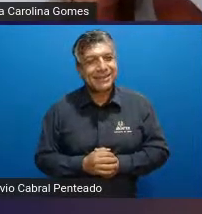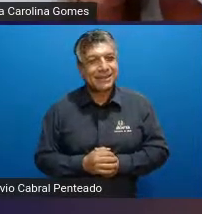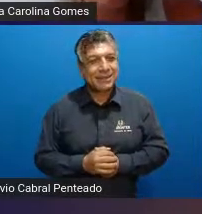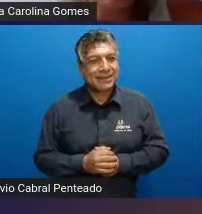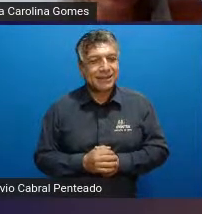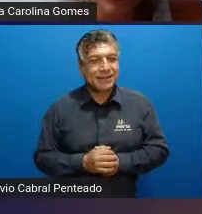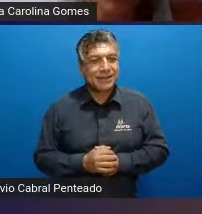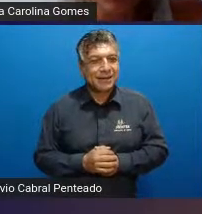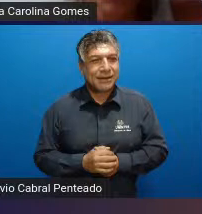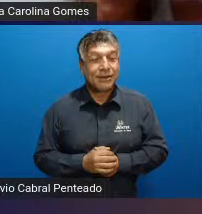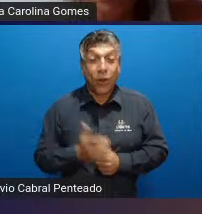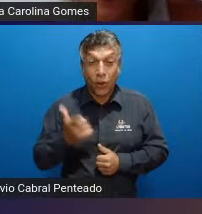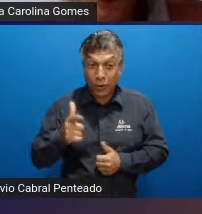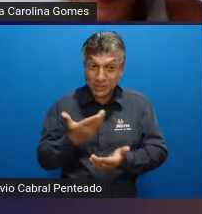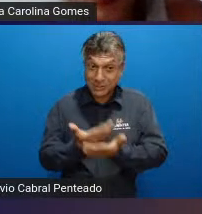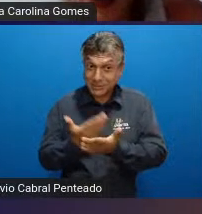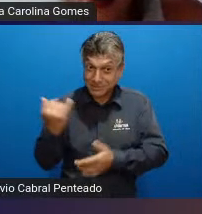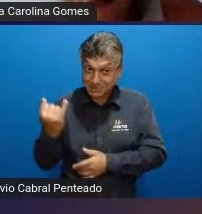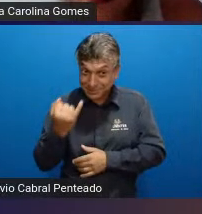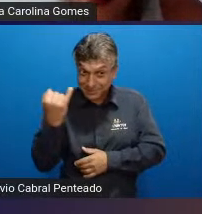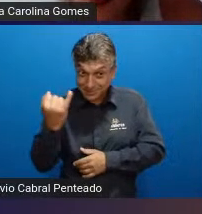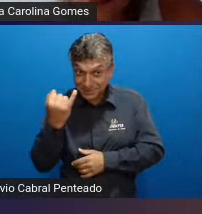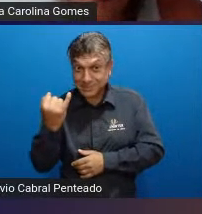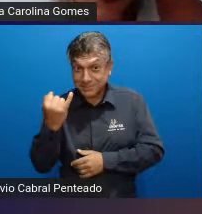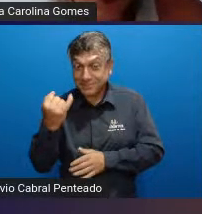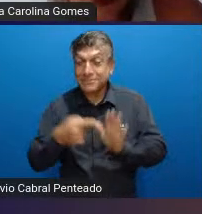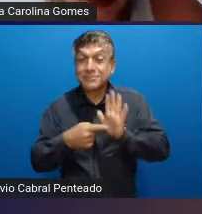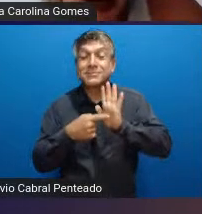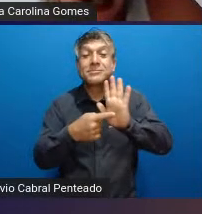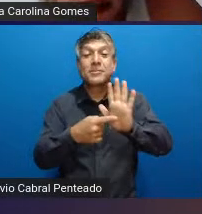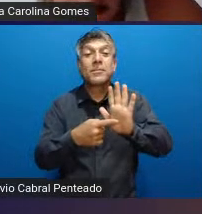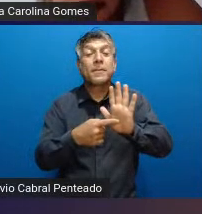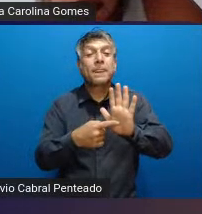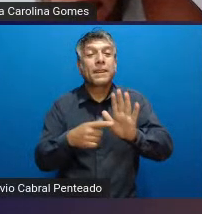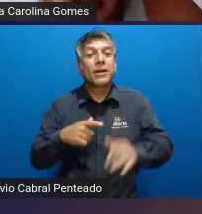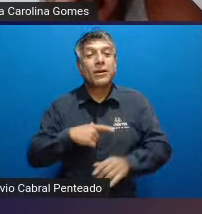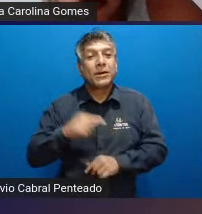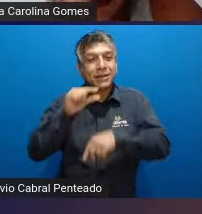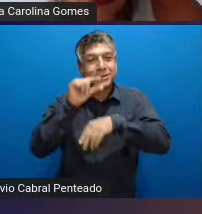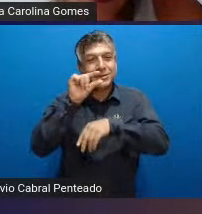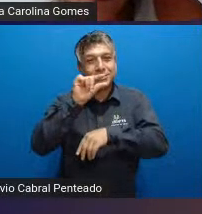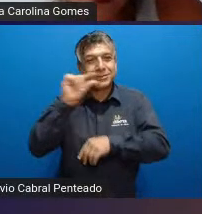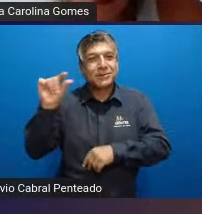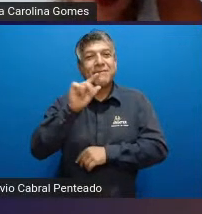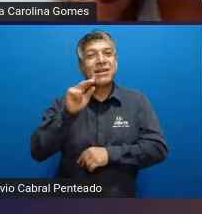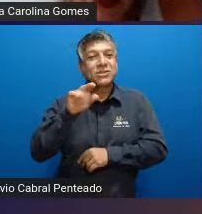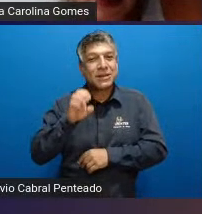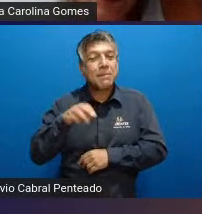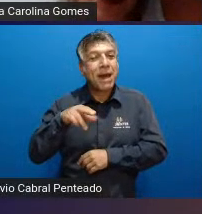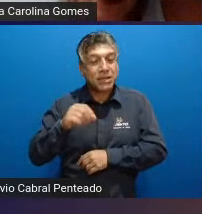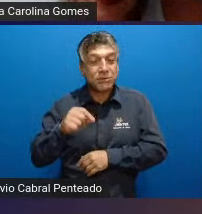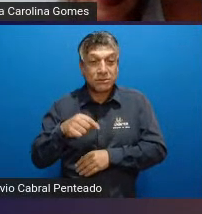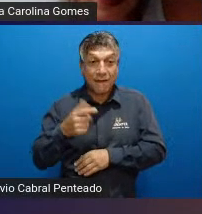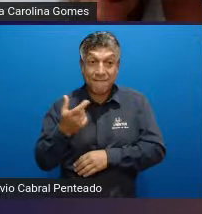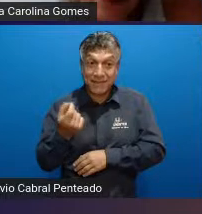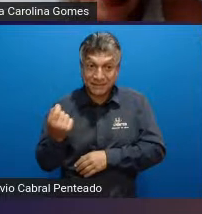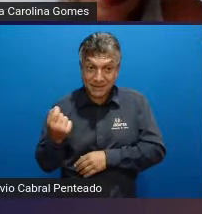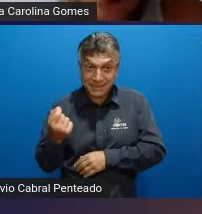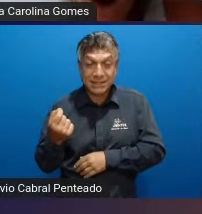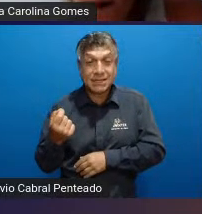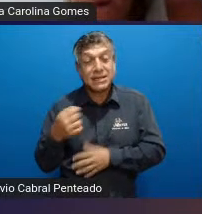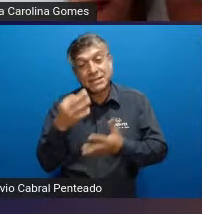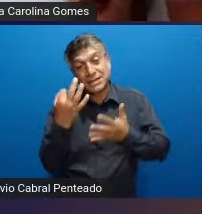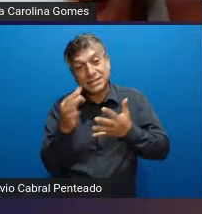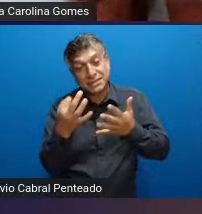mais um estudo também que é muito importante a gente destacar que é sobre o Franzone Marino Marinho de 2020 que foi uma avaliação